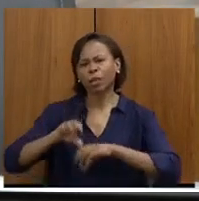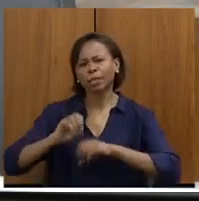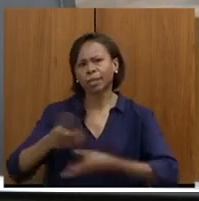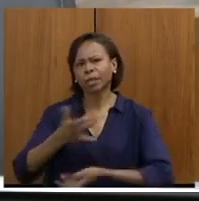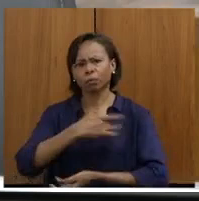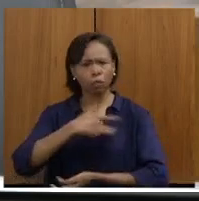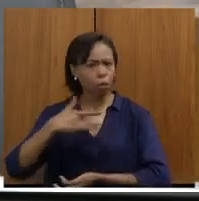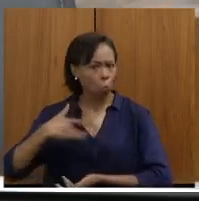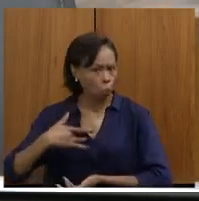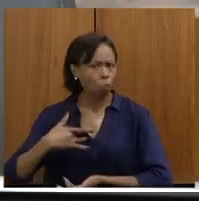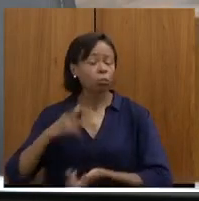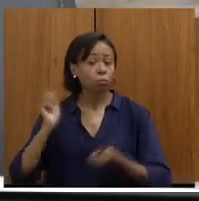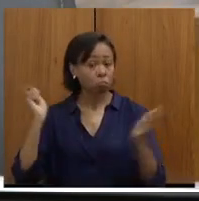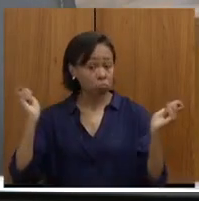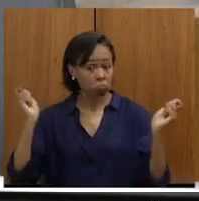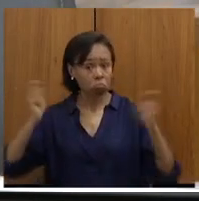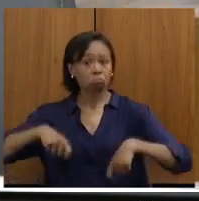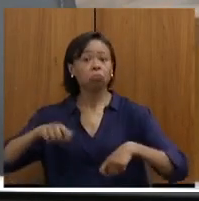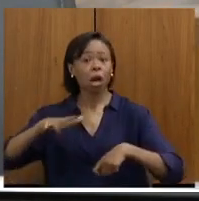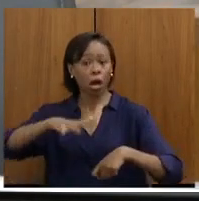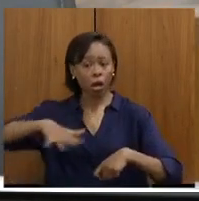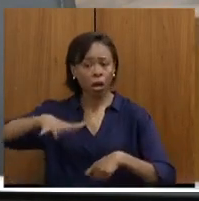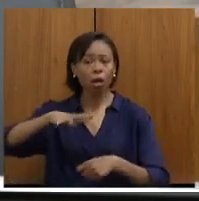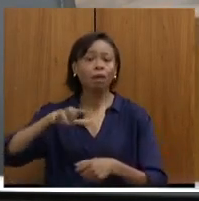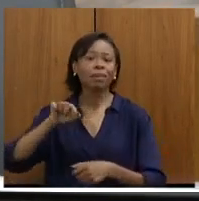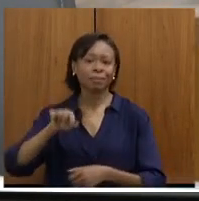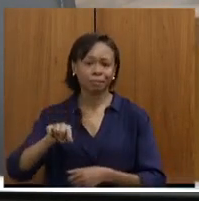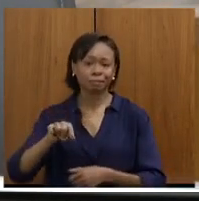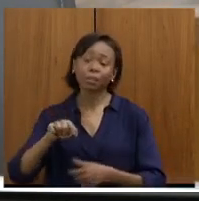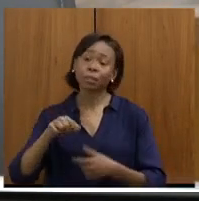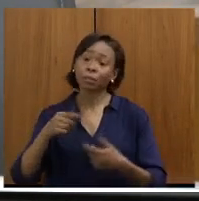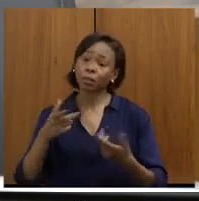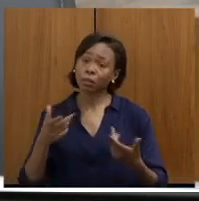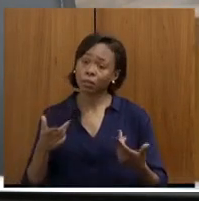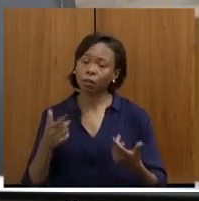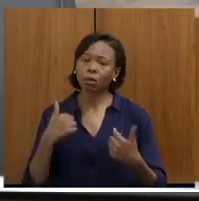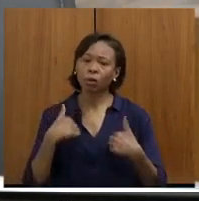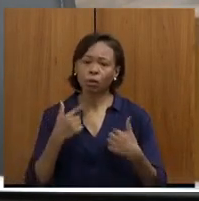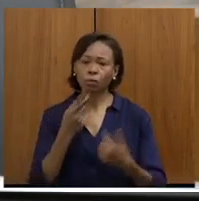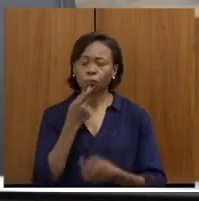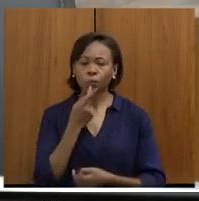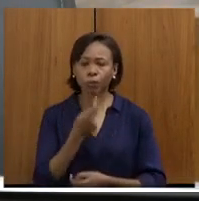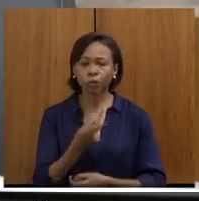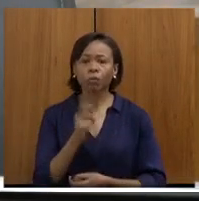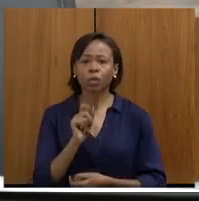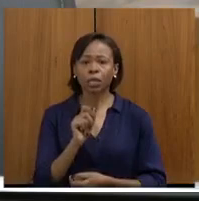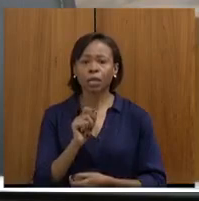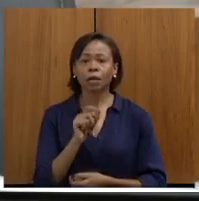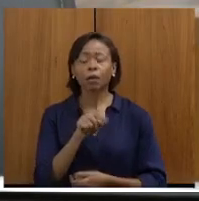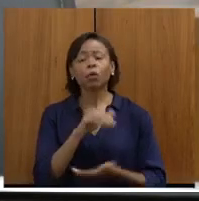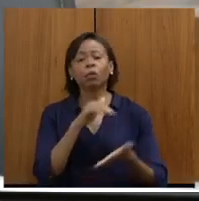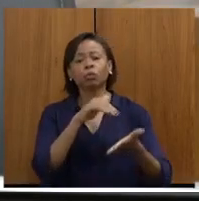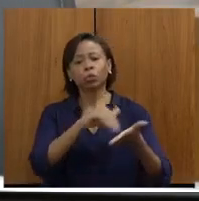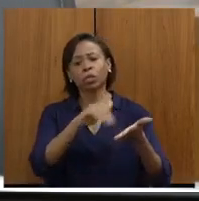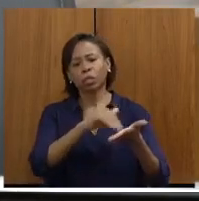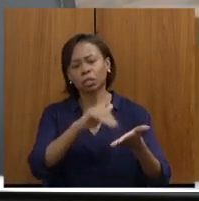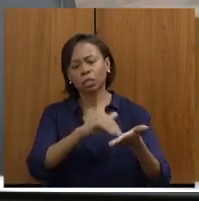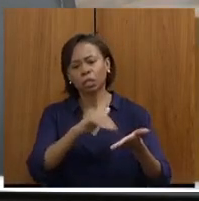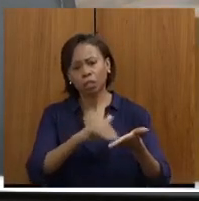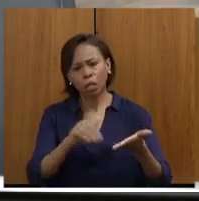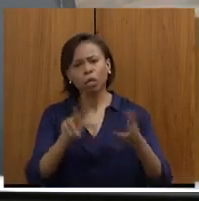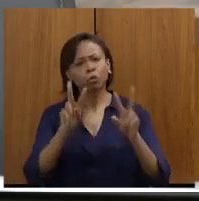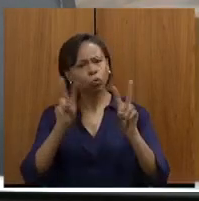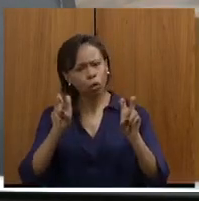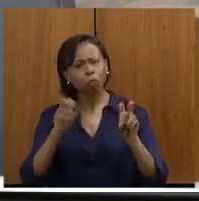é um potencial grande aquela região. Então, deixo aqui para o secretário essa